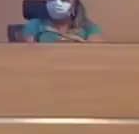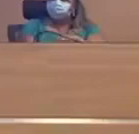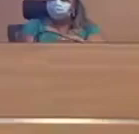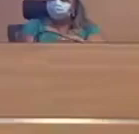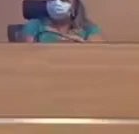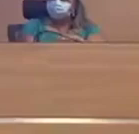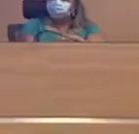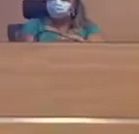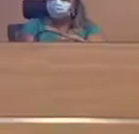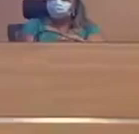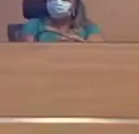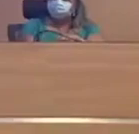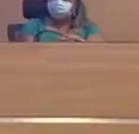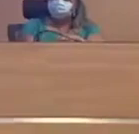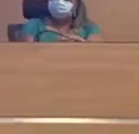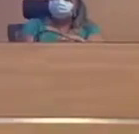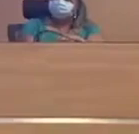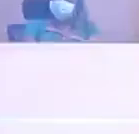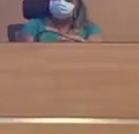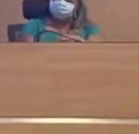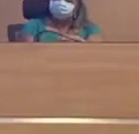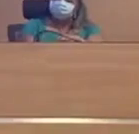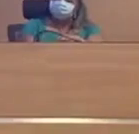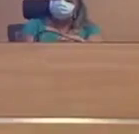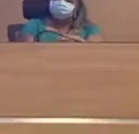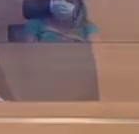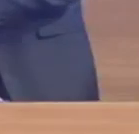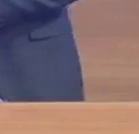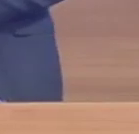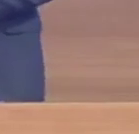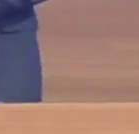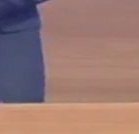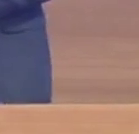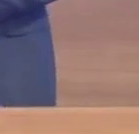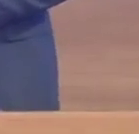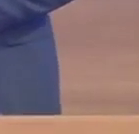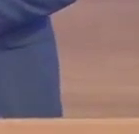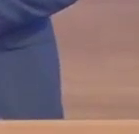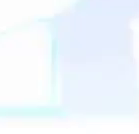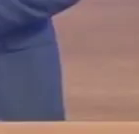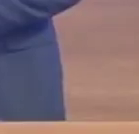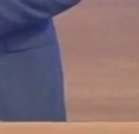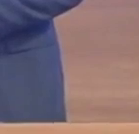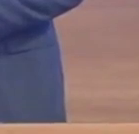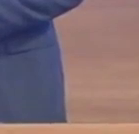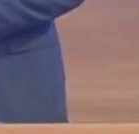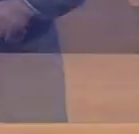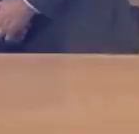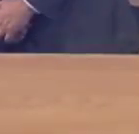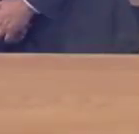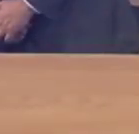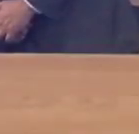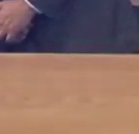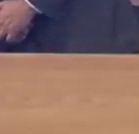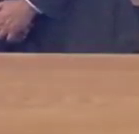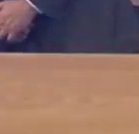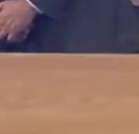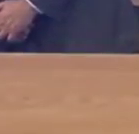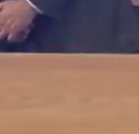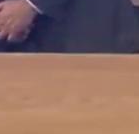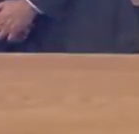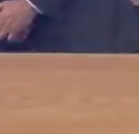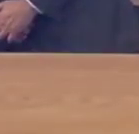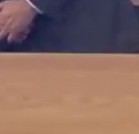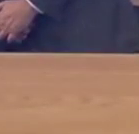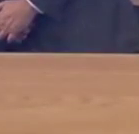Uma reunião solene no plenário da casa de José Mariano marcou a entrega do título de cidadã do Recife à diretora do grupo de